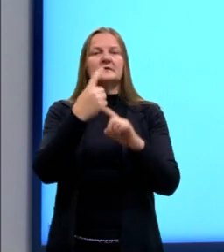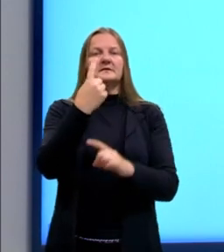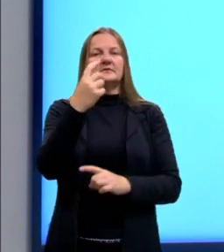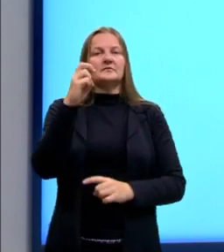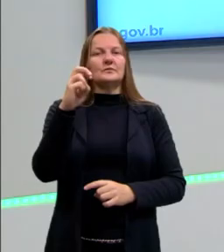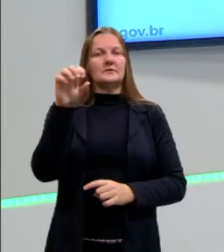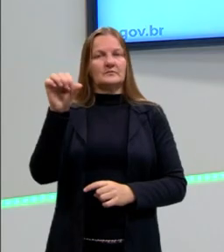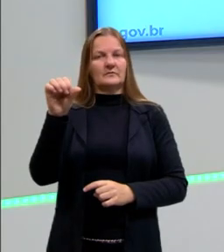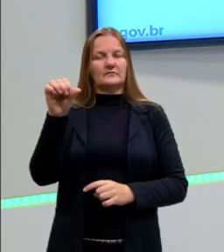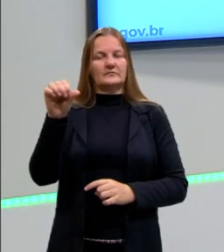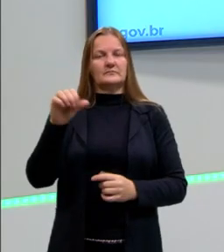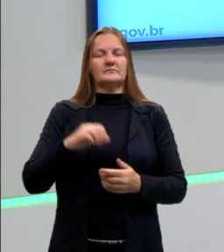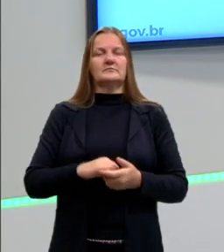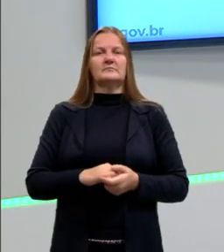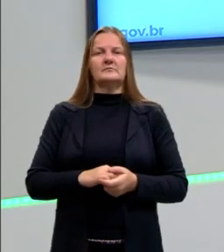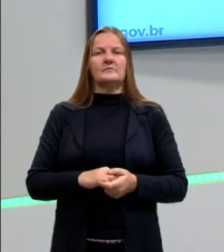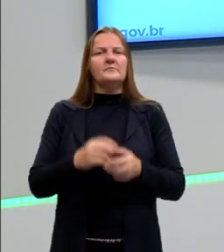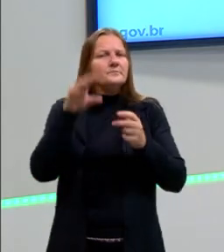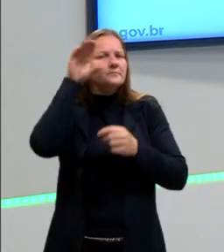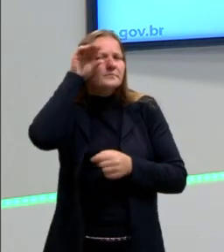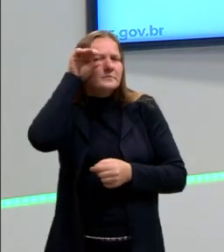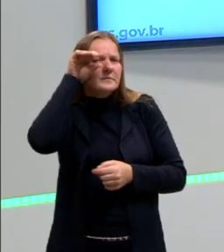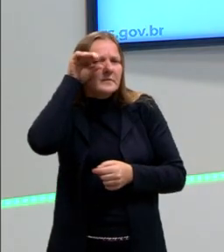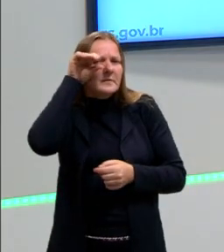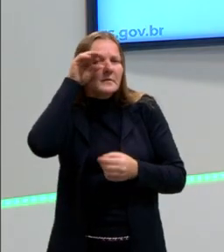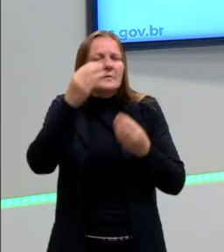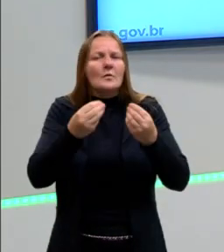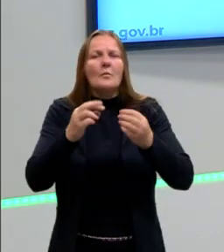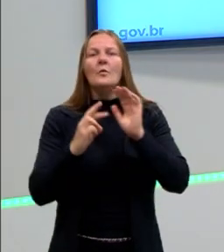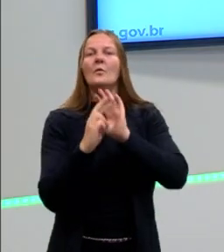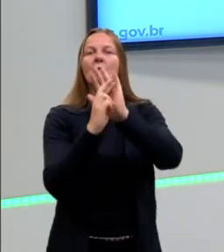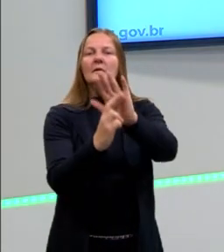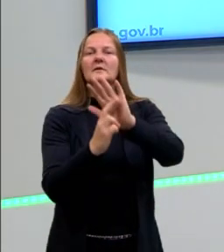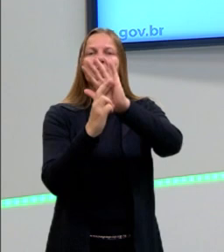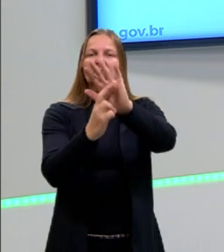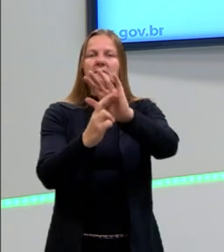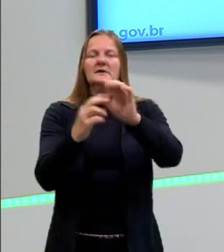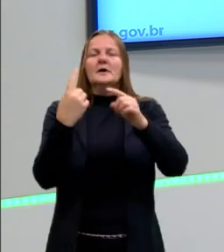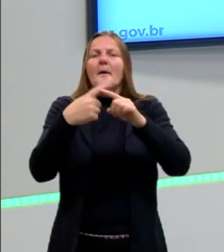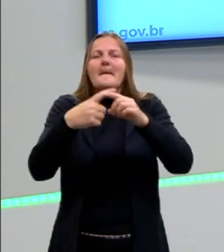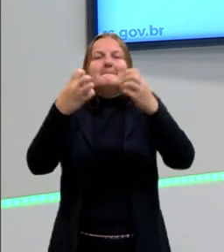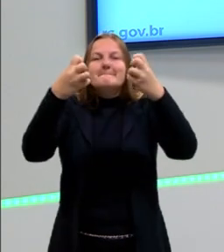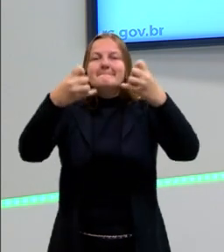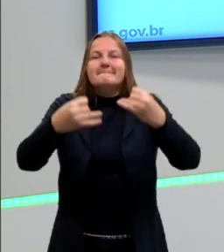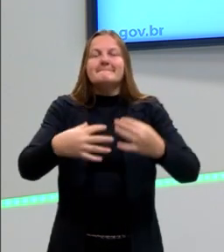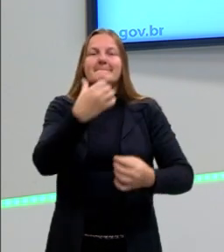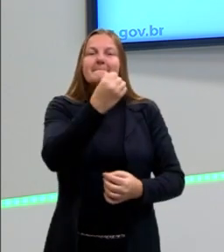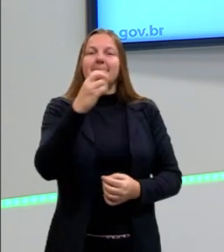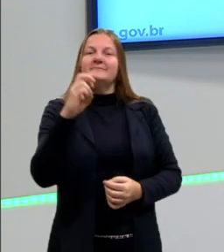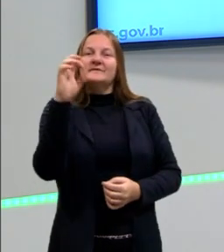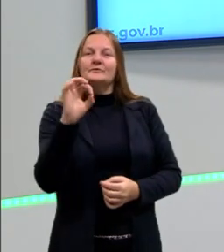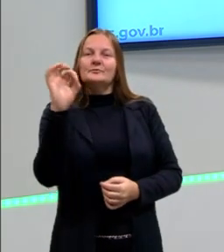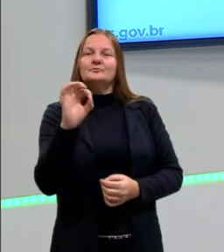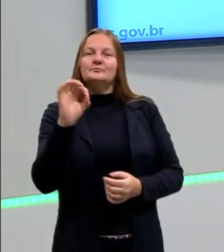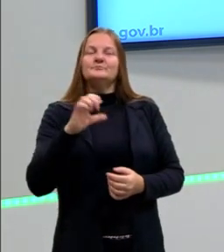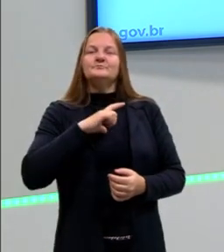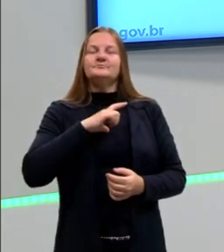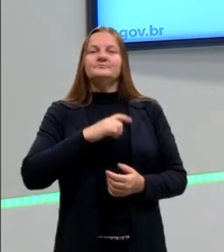159. Observem aqui as representações. Aqui eu tinha 65%.